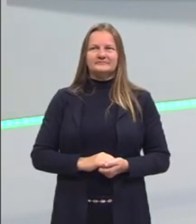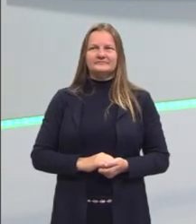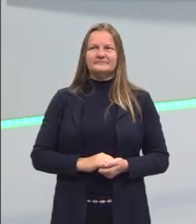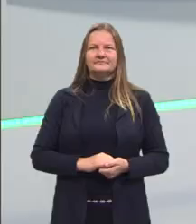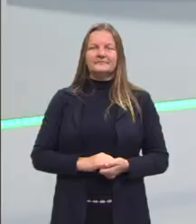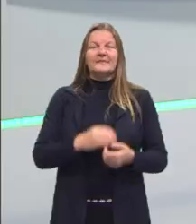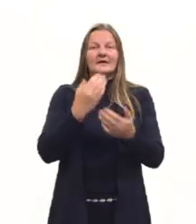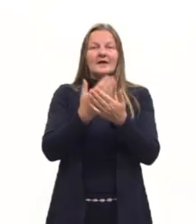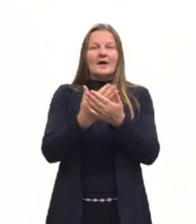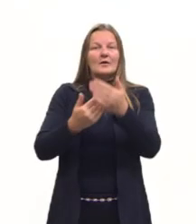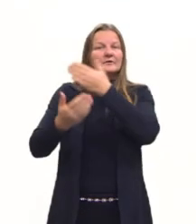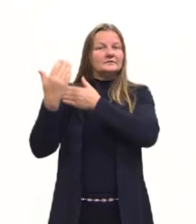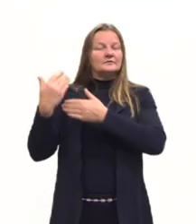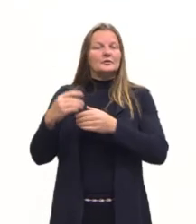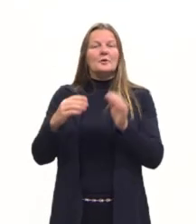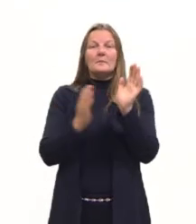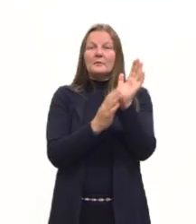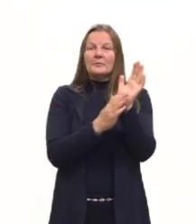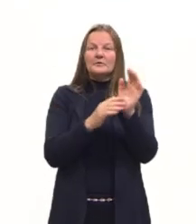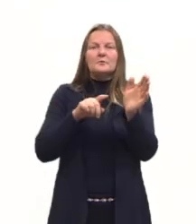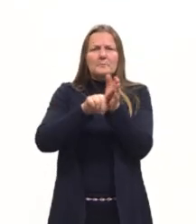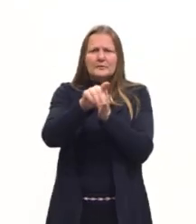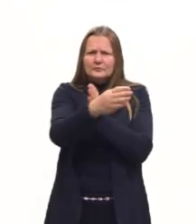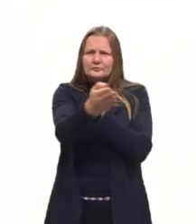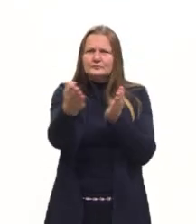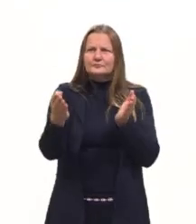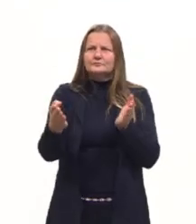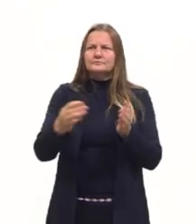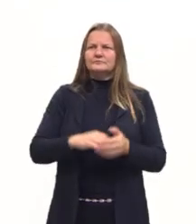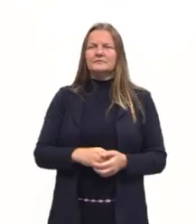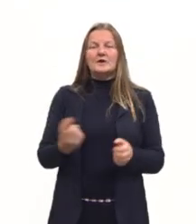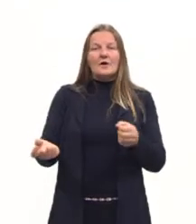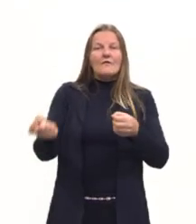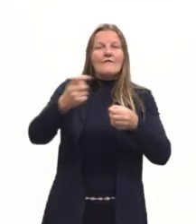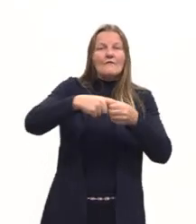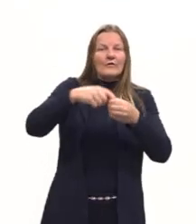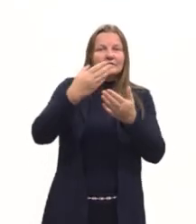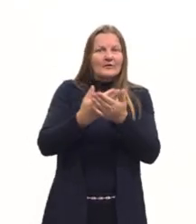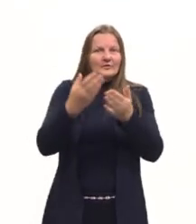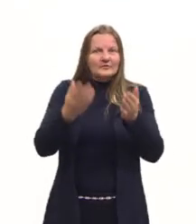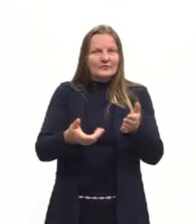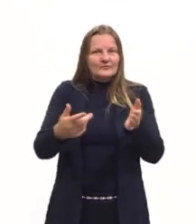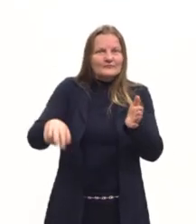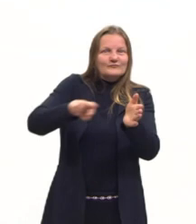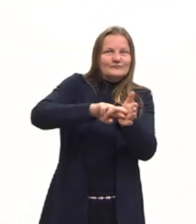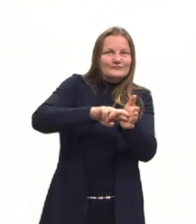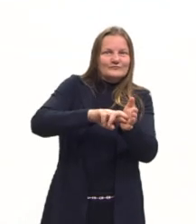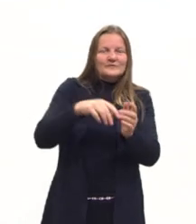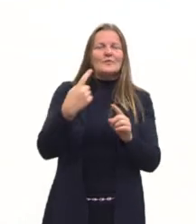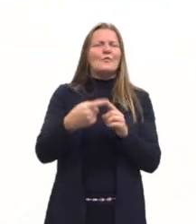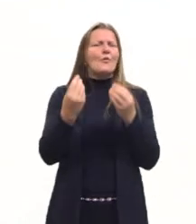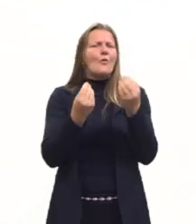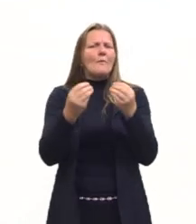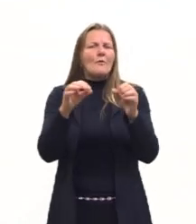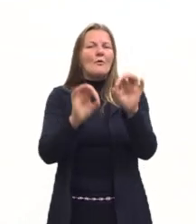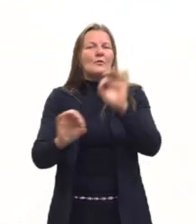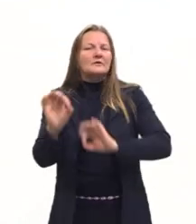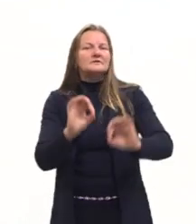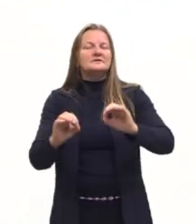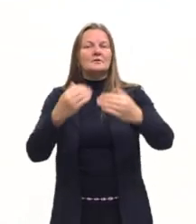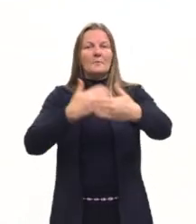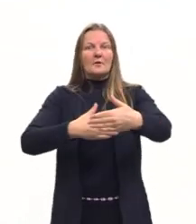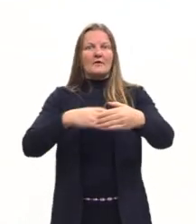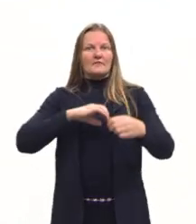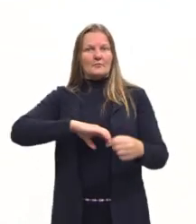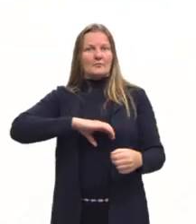Na aula anterior, eu propus essa pergunta para vocês que eu retomo então nessa aula. Como é organizada essa prova